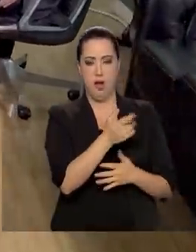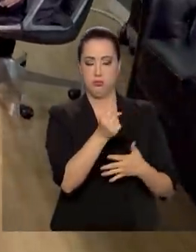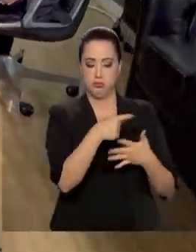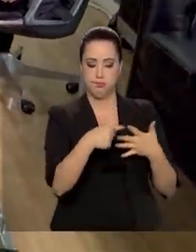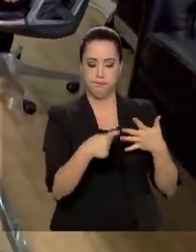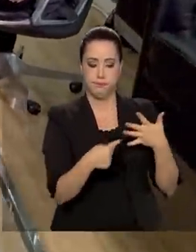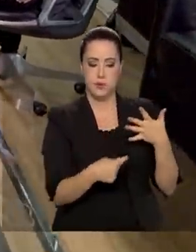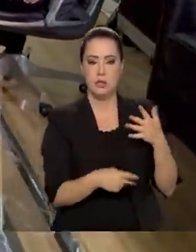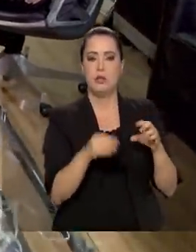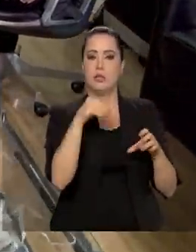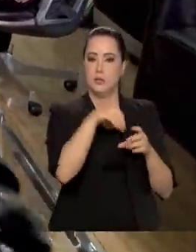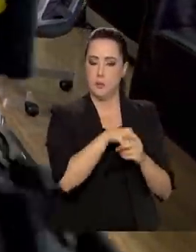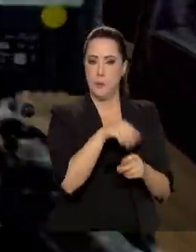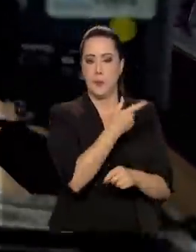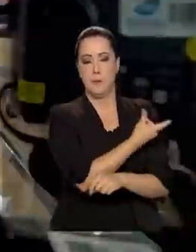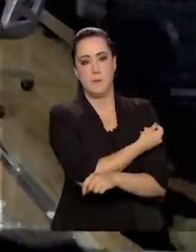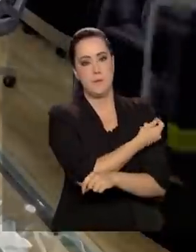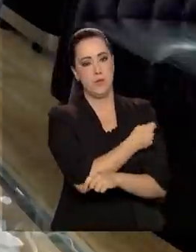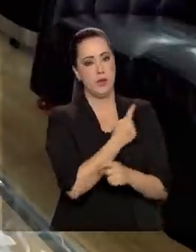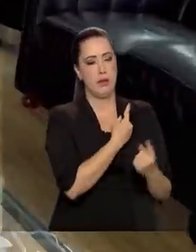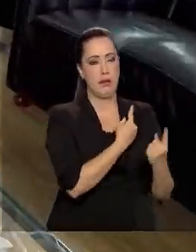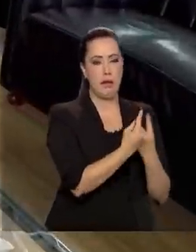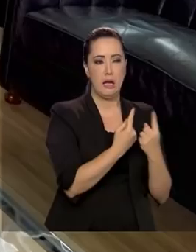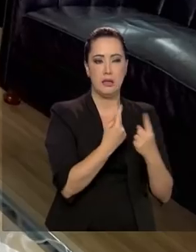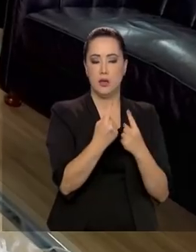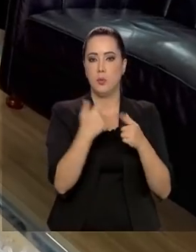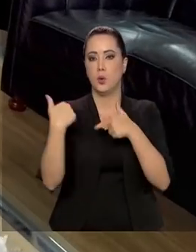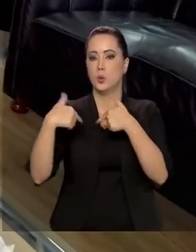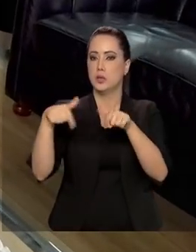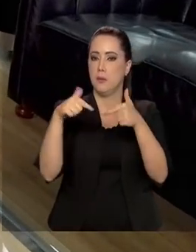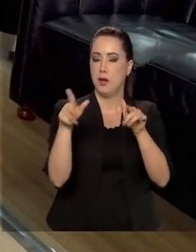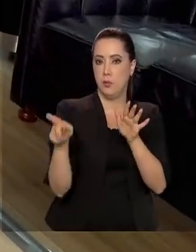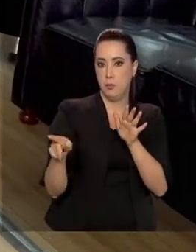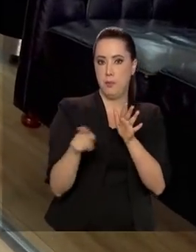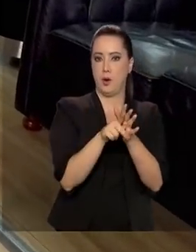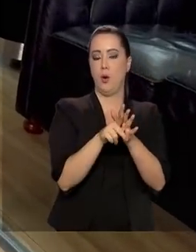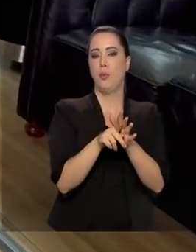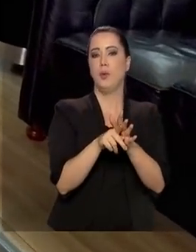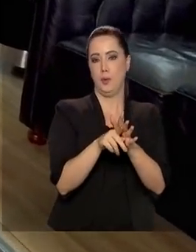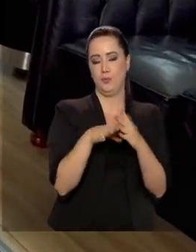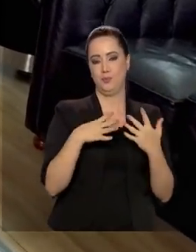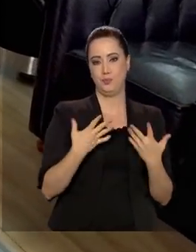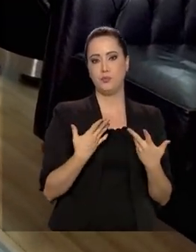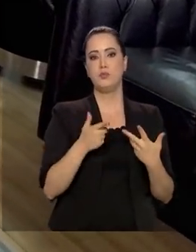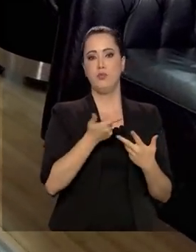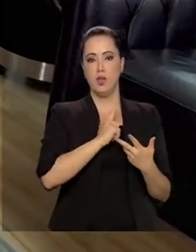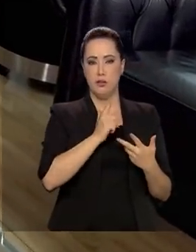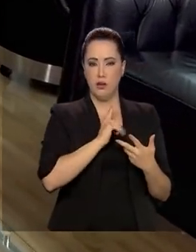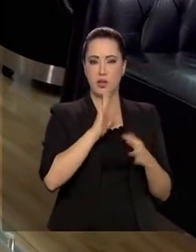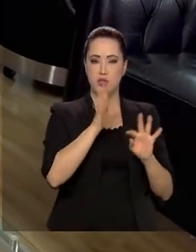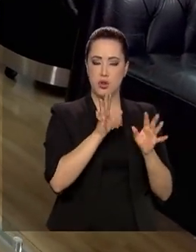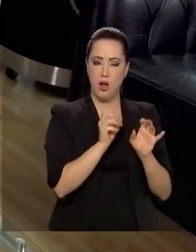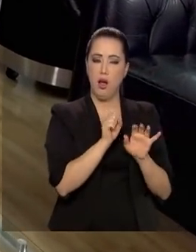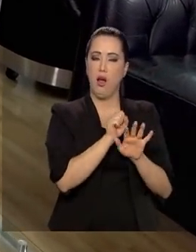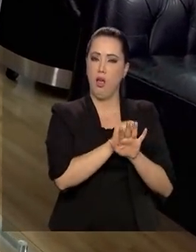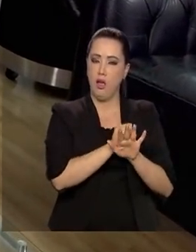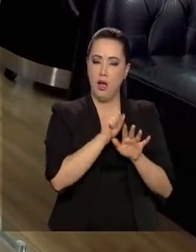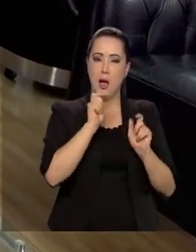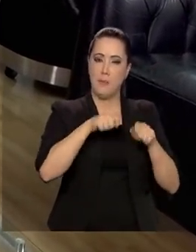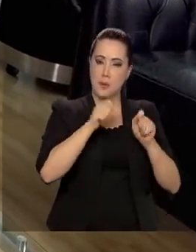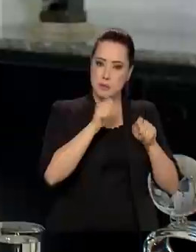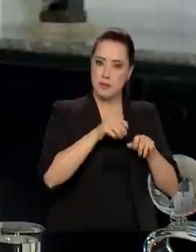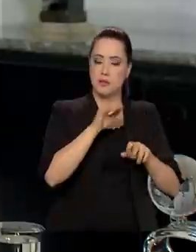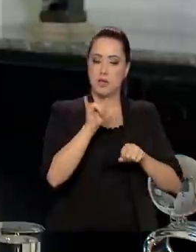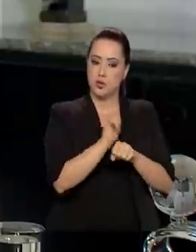vacinas dentro do programa, cada uma com seu plano de operacionalização. E já tem toda essa cadeia de estrutura